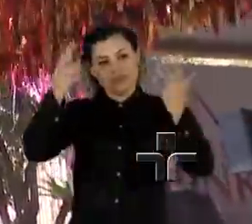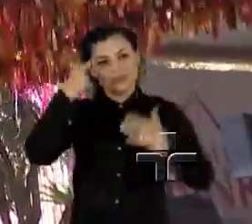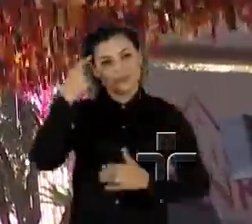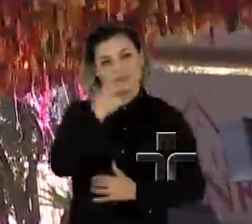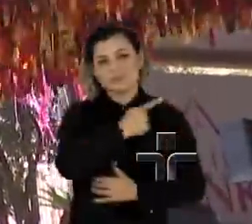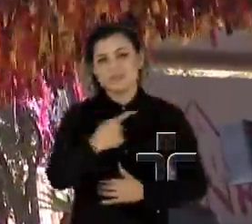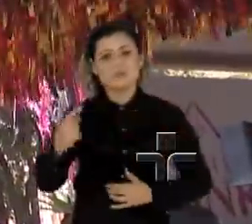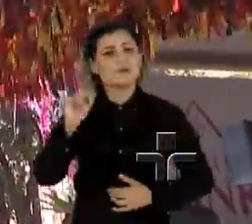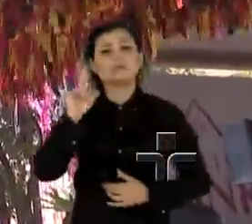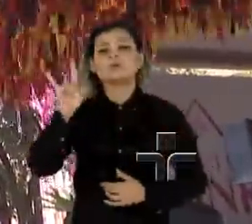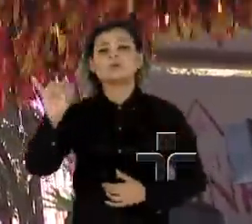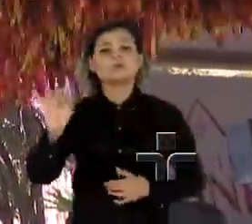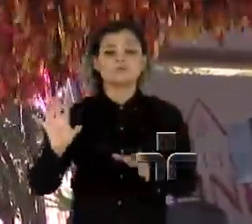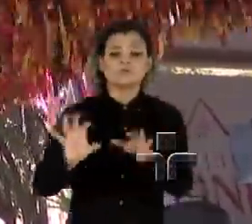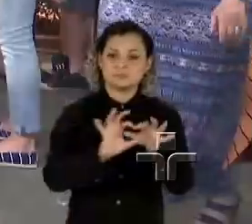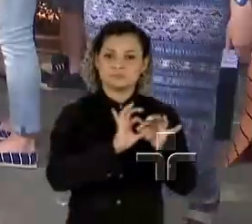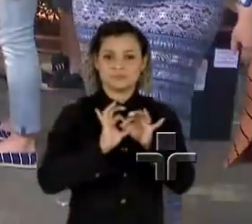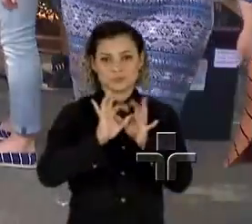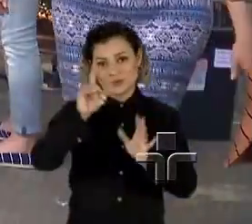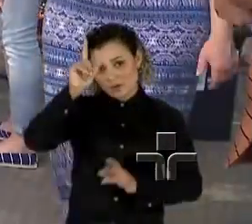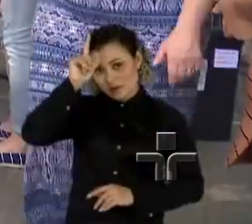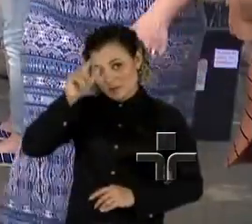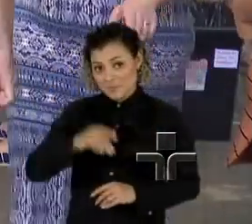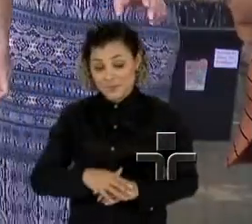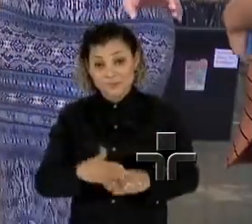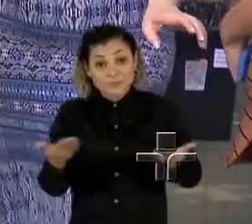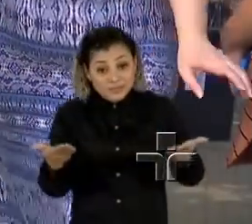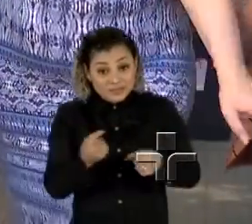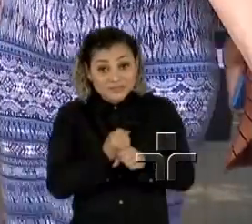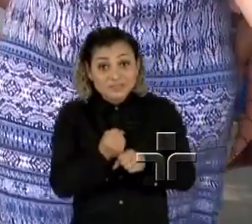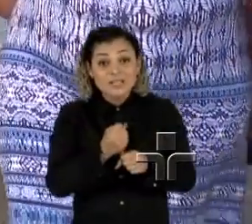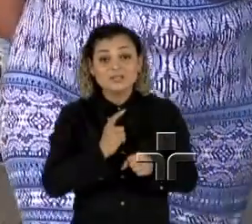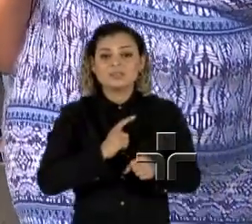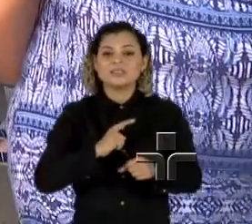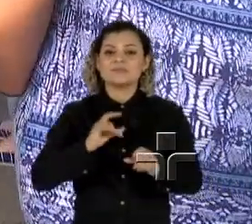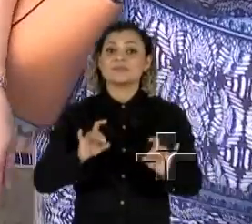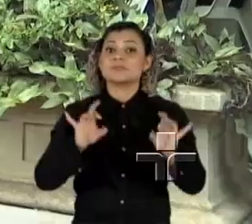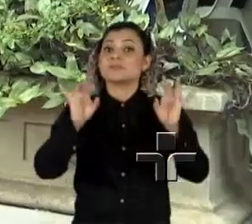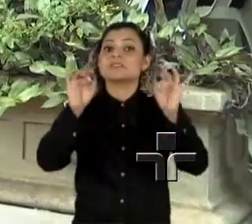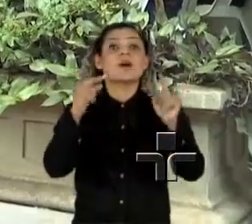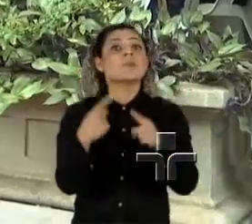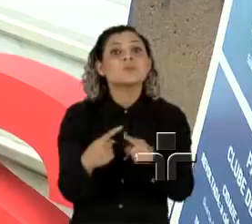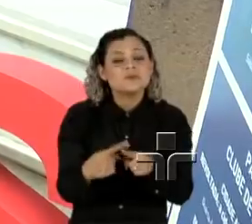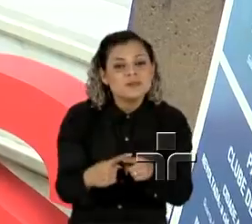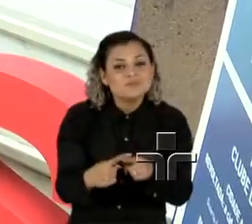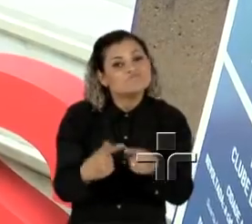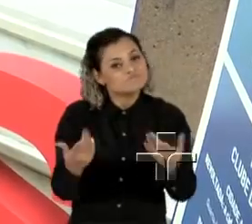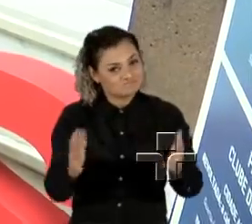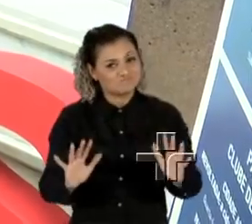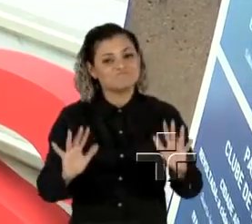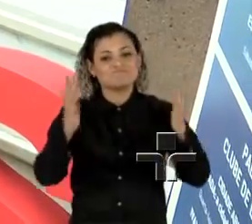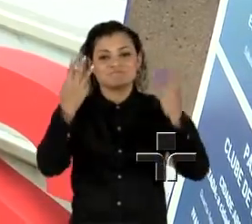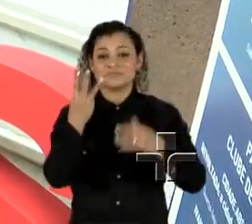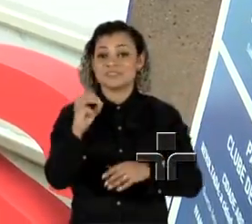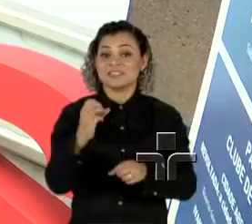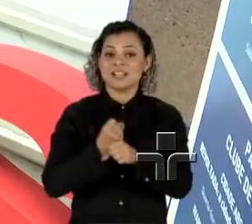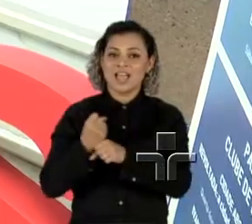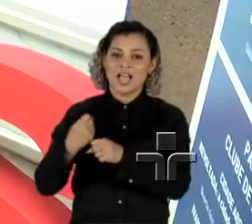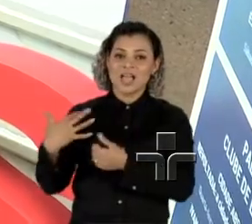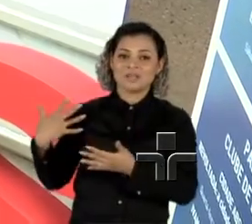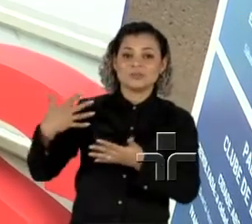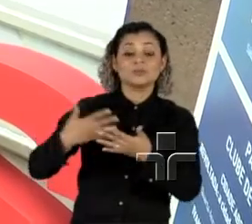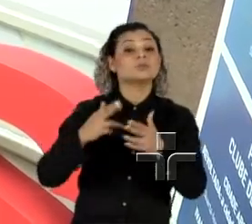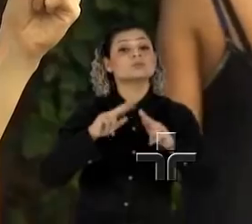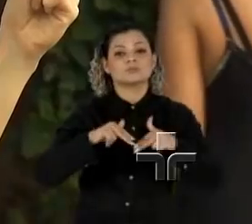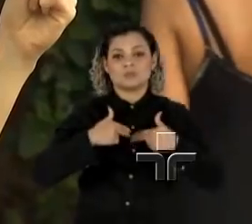comemoração ao Dia da Unidade Alemã. Neste ano, a festa foi ainda mais especial, porque também celebrou os 30 anos da queda